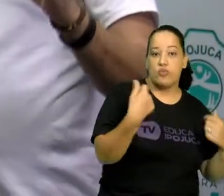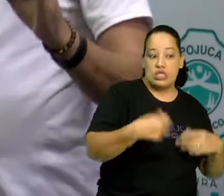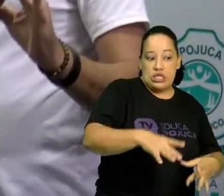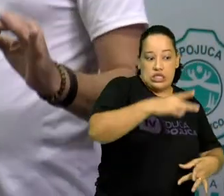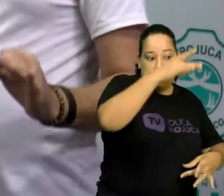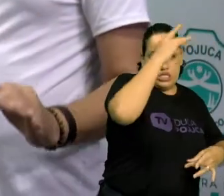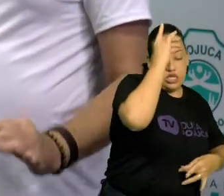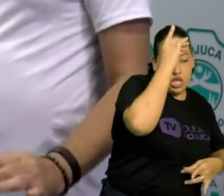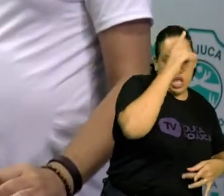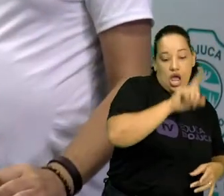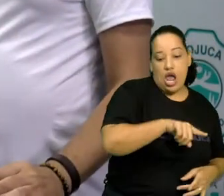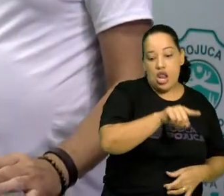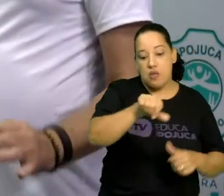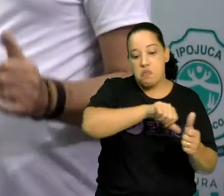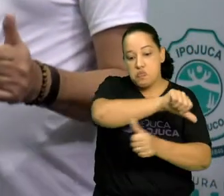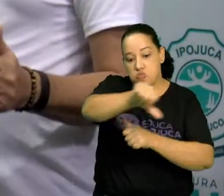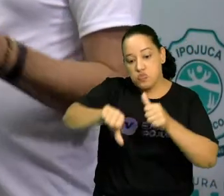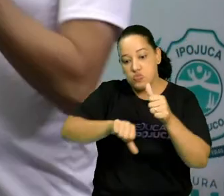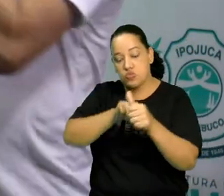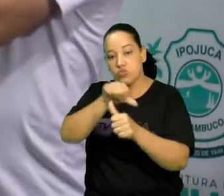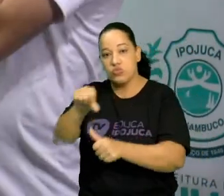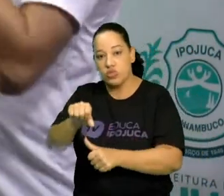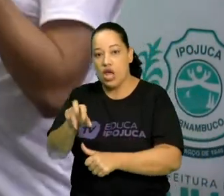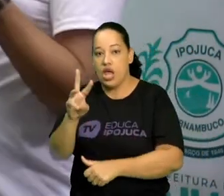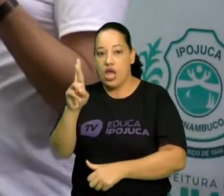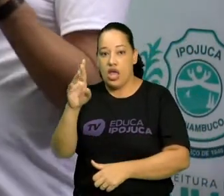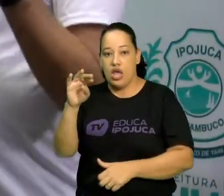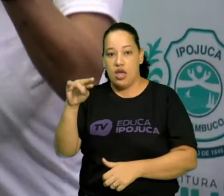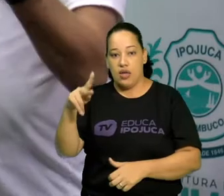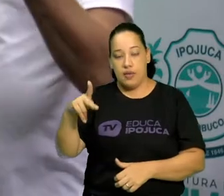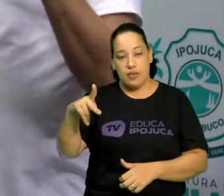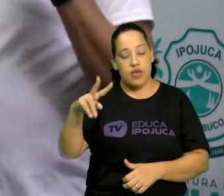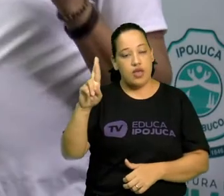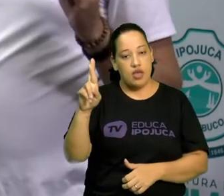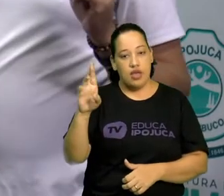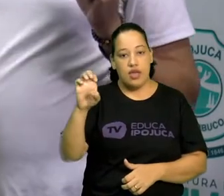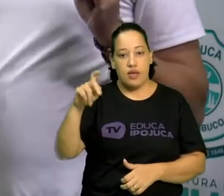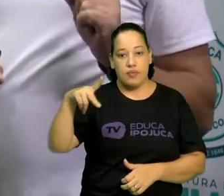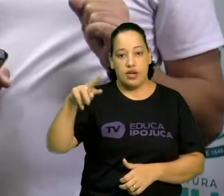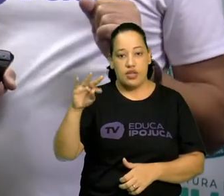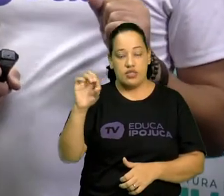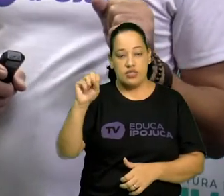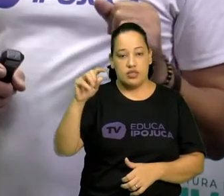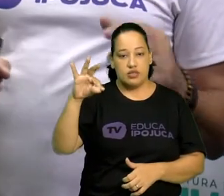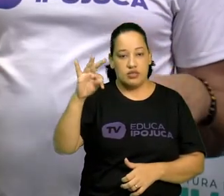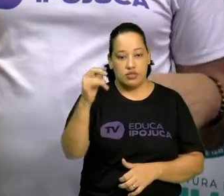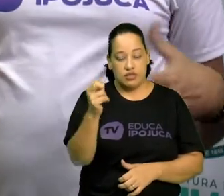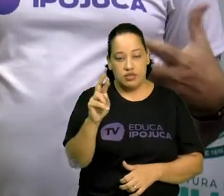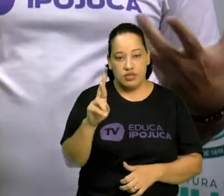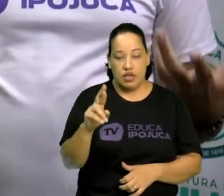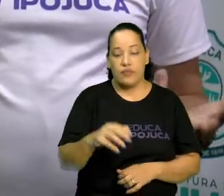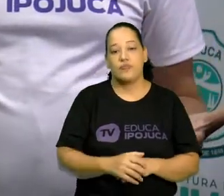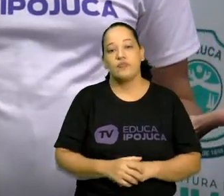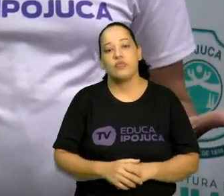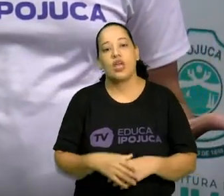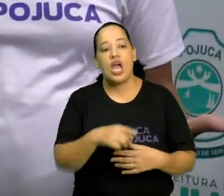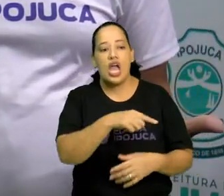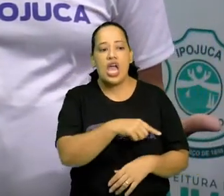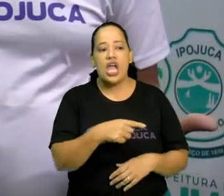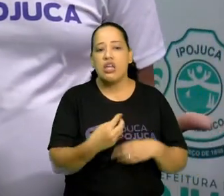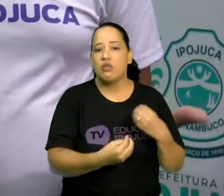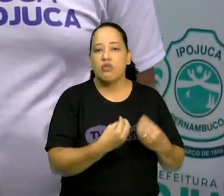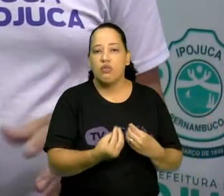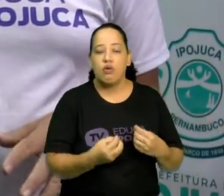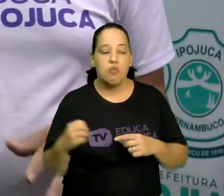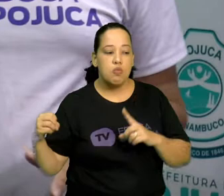representar. Beleza? Ele trabalha com projeções de vídeos, projeções de imagens.